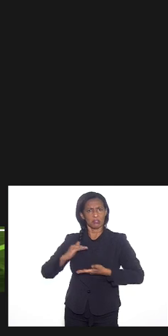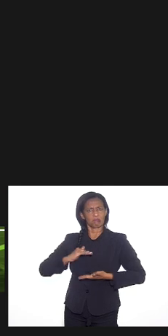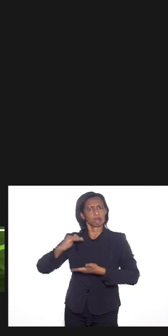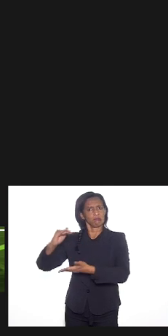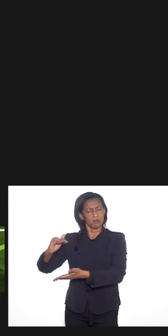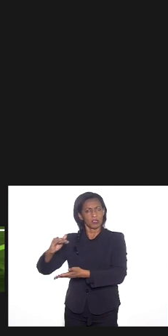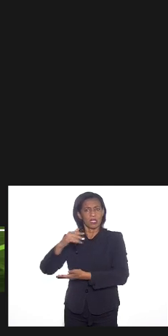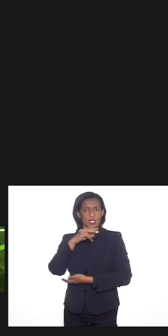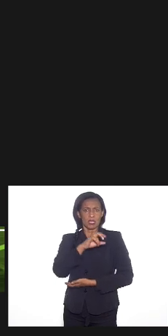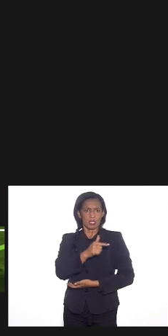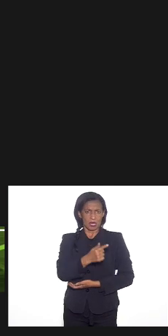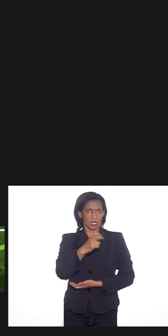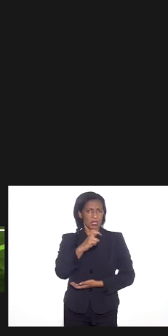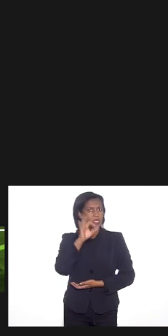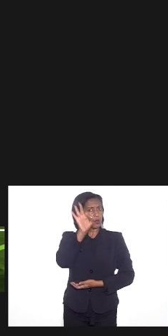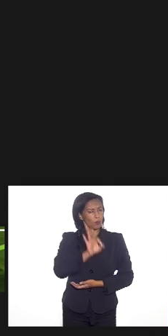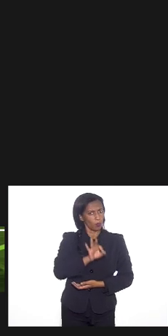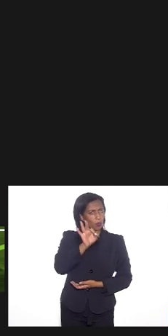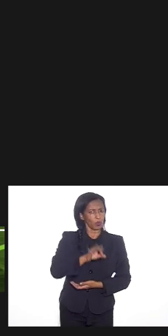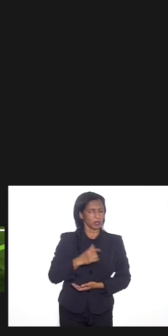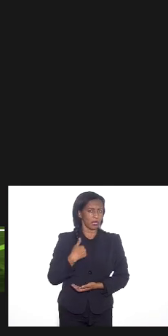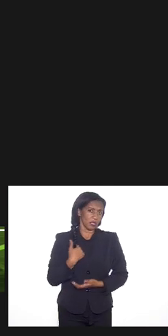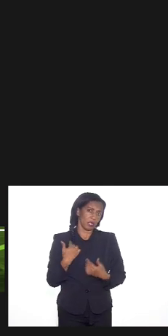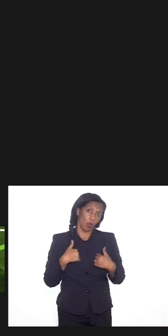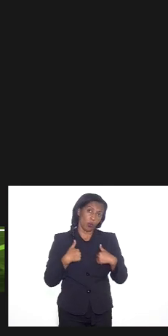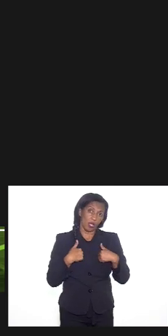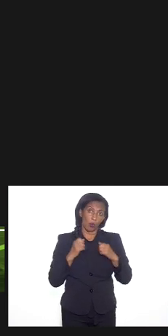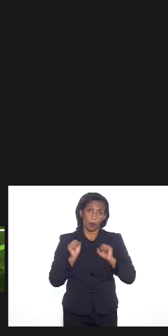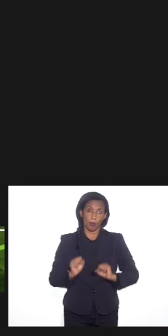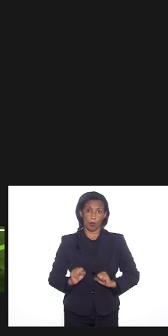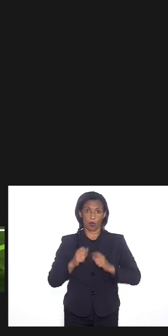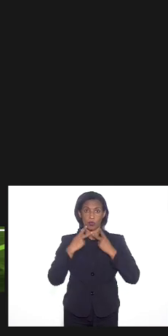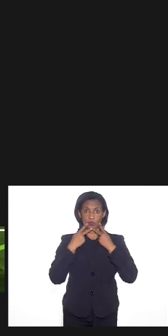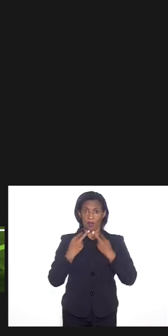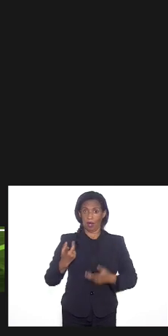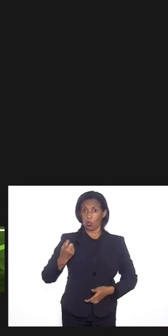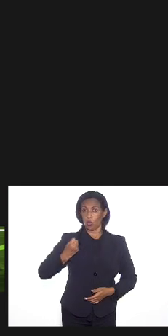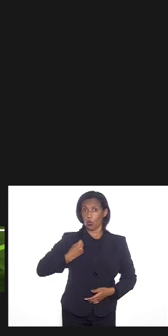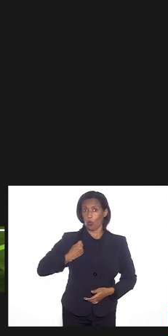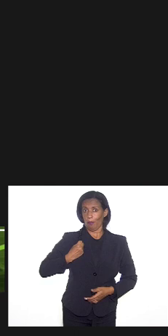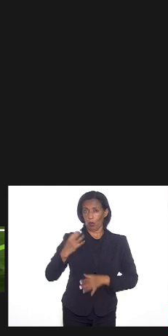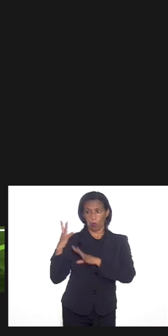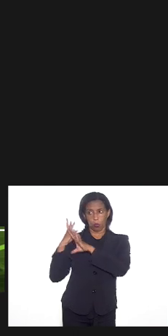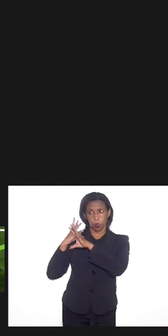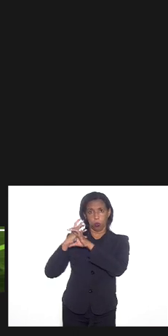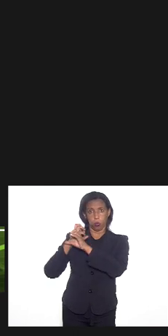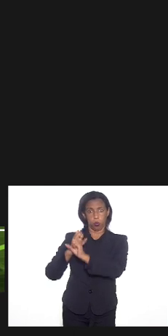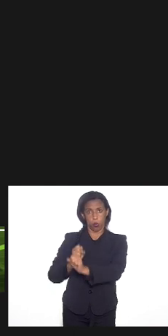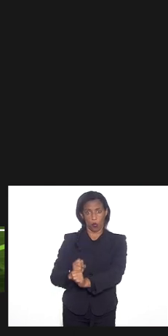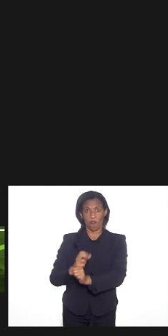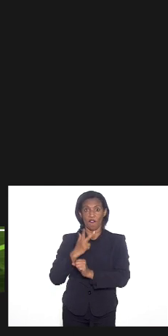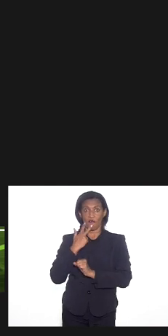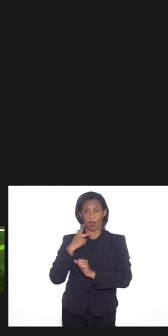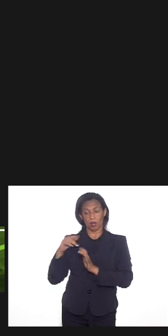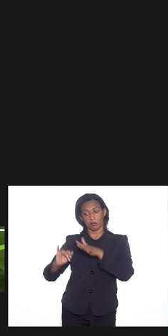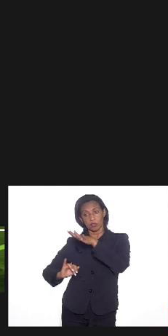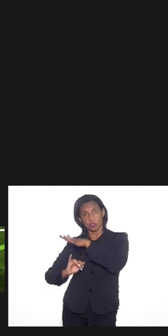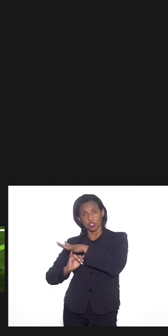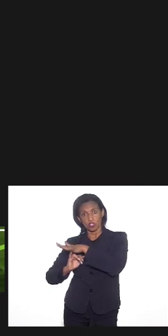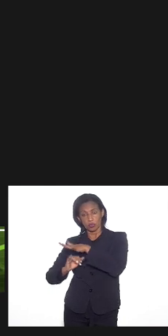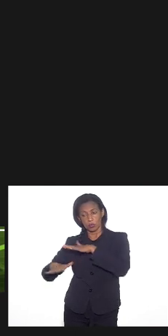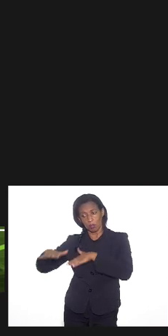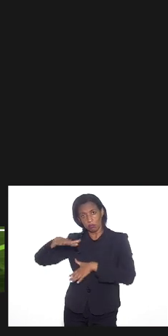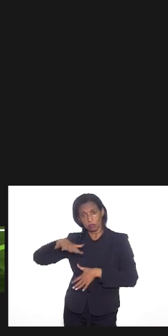né foi bem grande é o que eu posso dizer numericamente falando da questão da unidade e